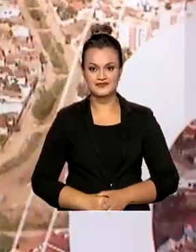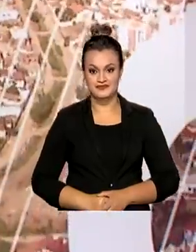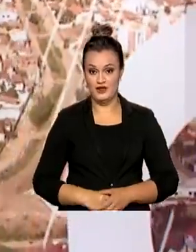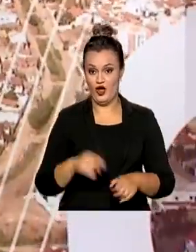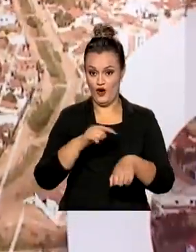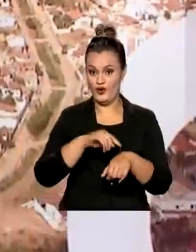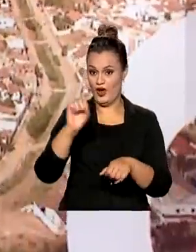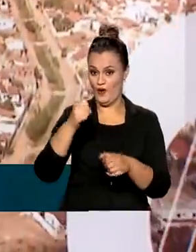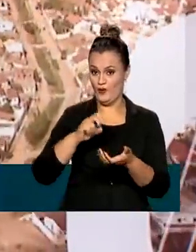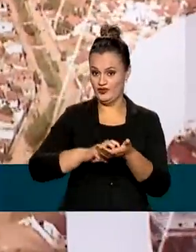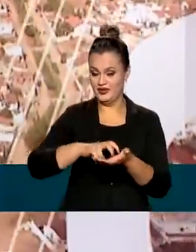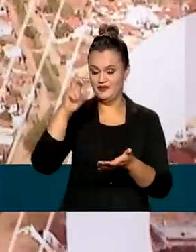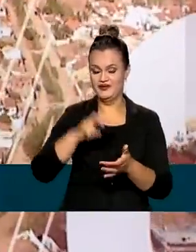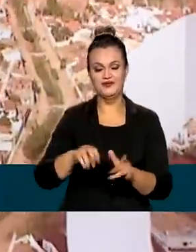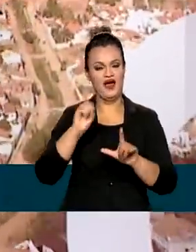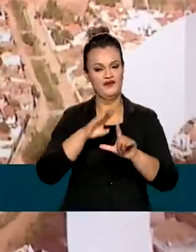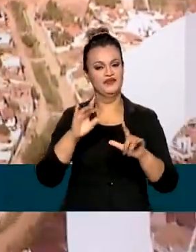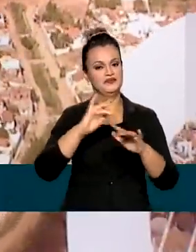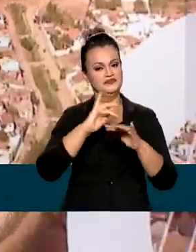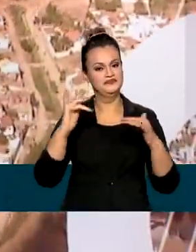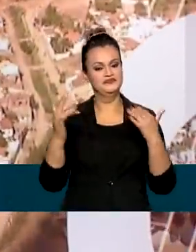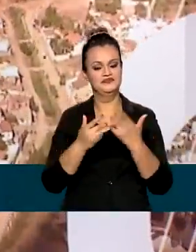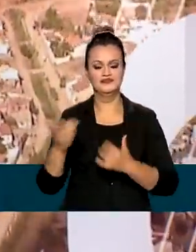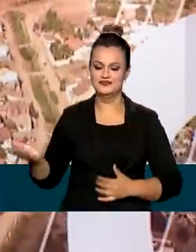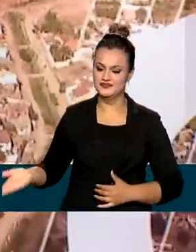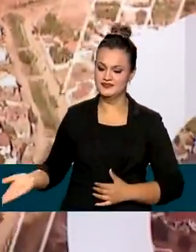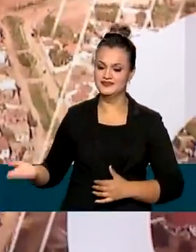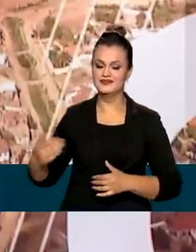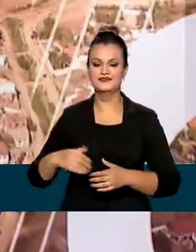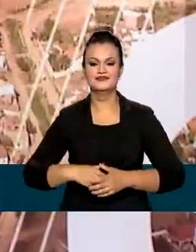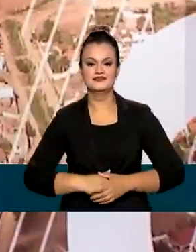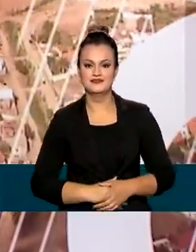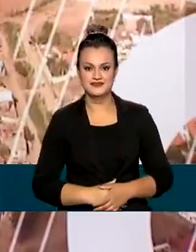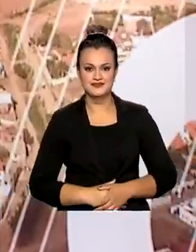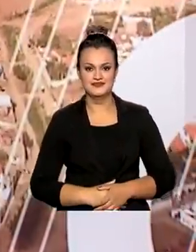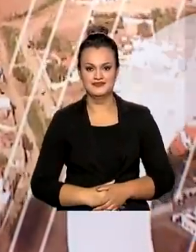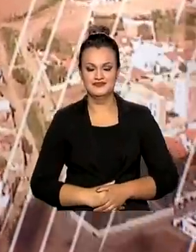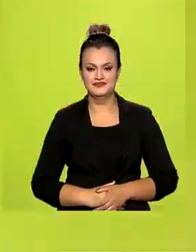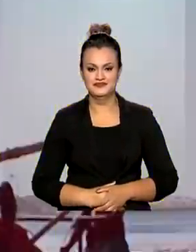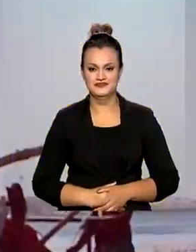São 8 horas da manhã e estamos ao vivo também pelas redes sociais.